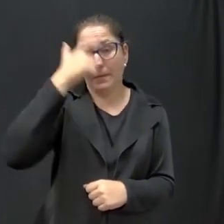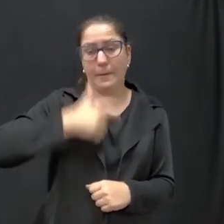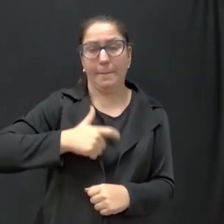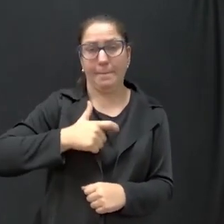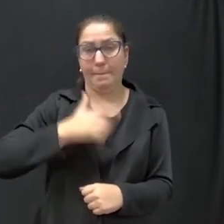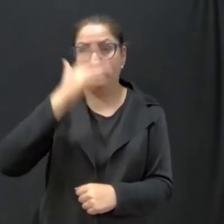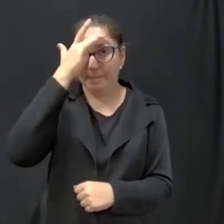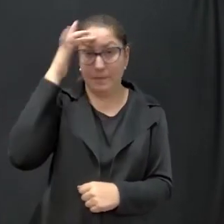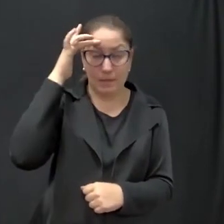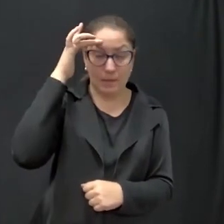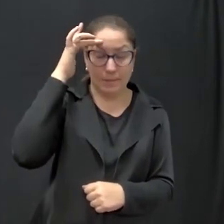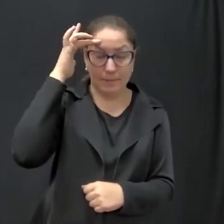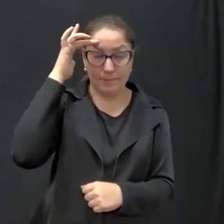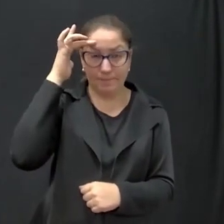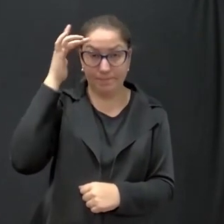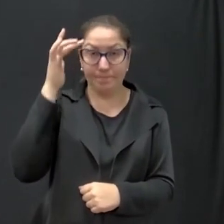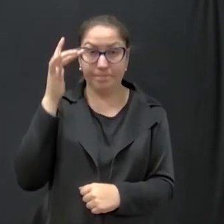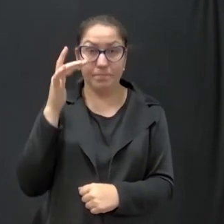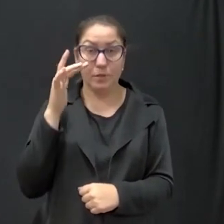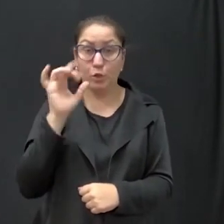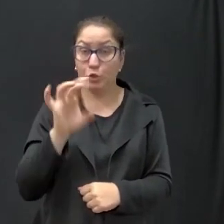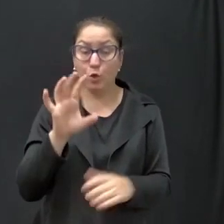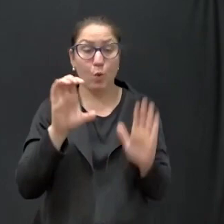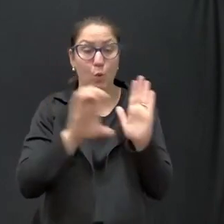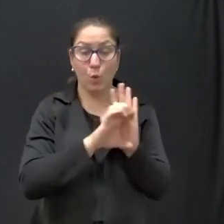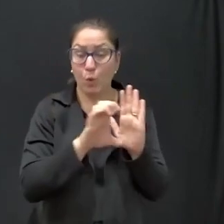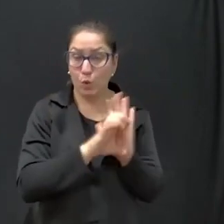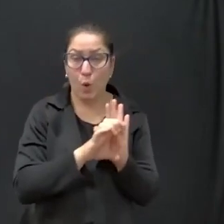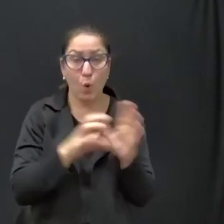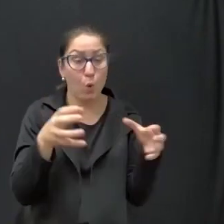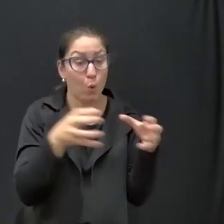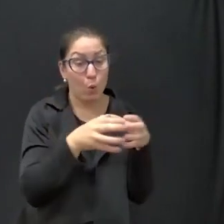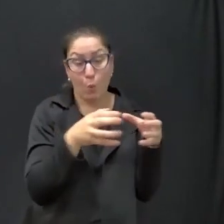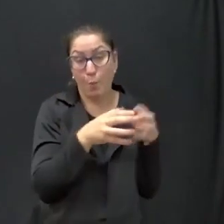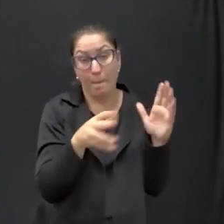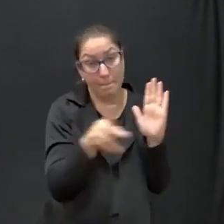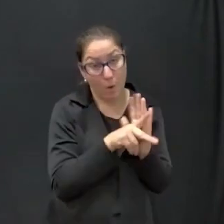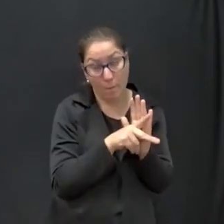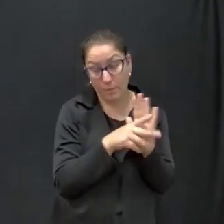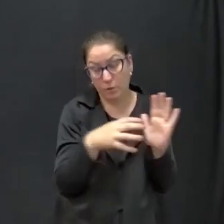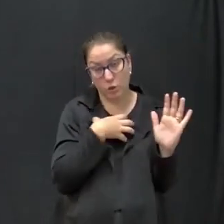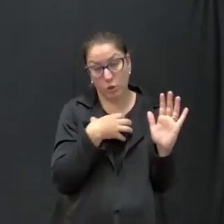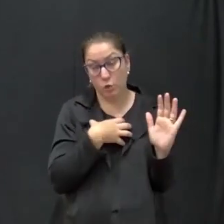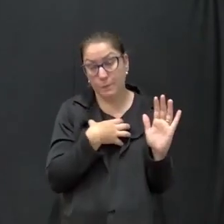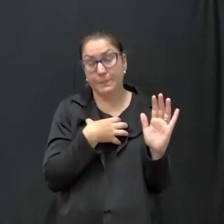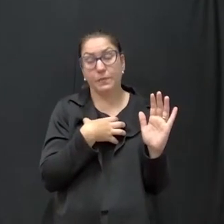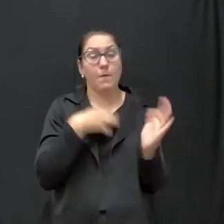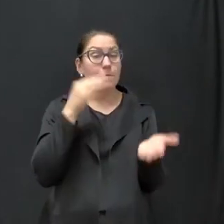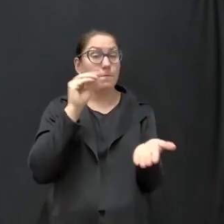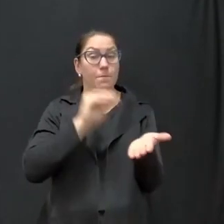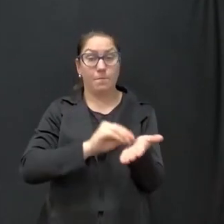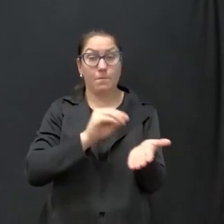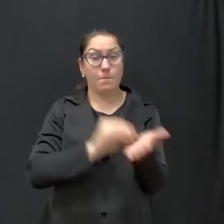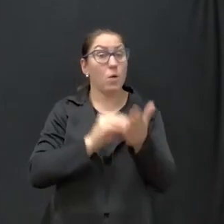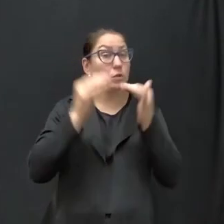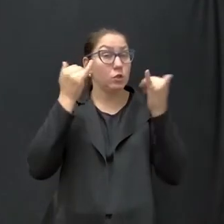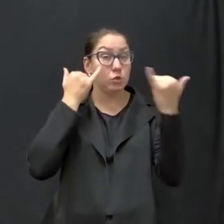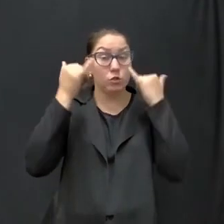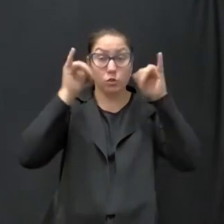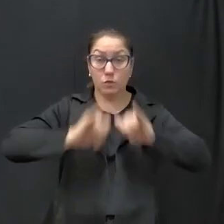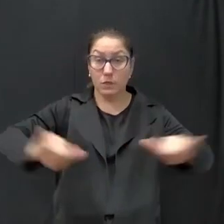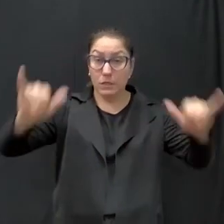quando se mantém o edital só em um grupo, eu vi nesse sentido, falta de publicação,